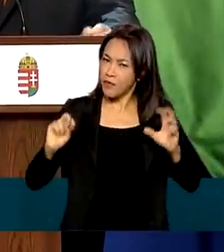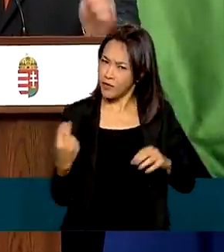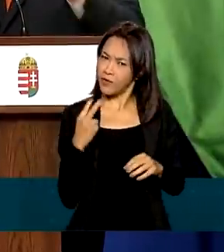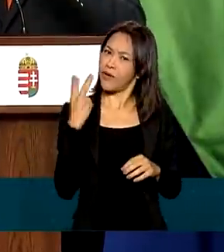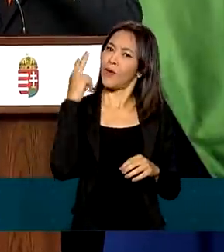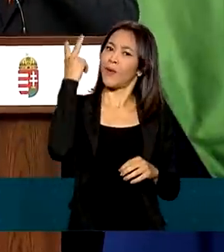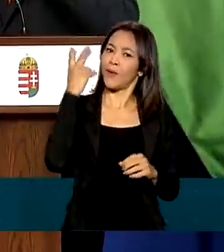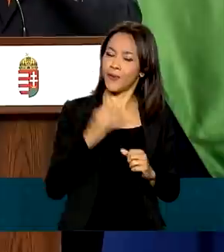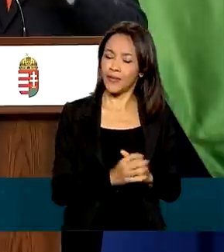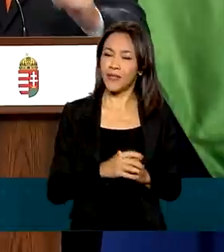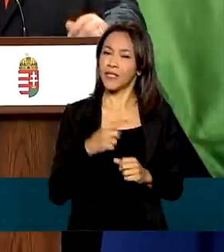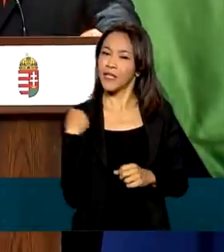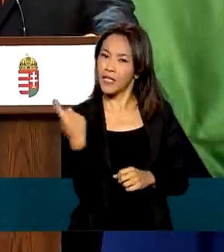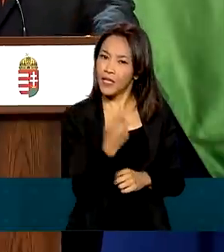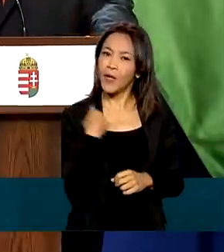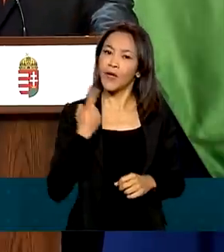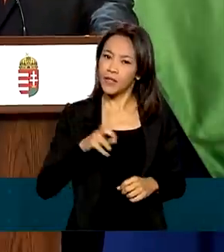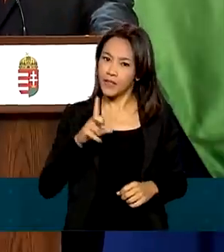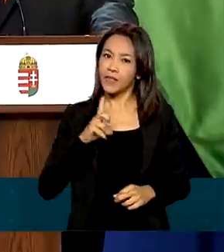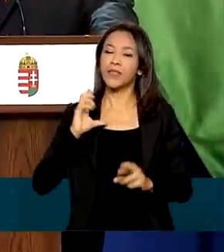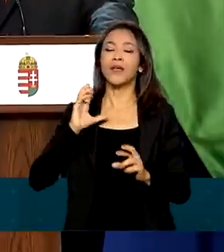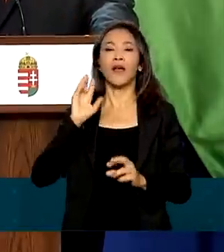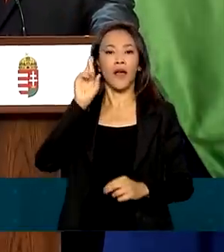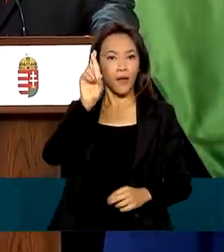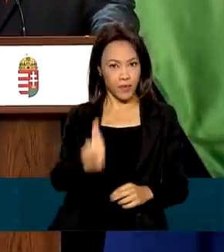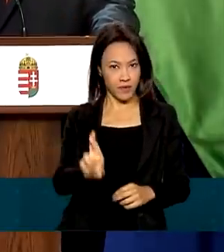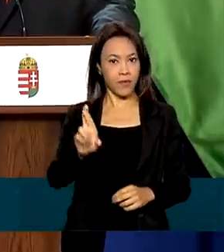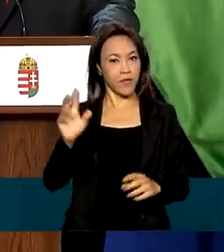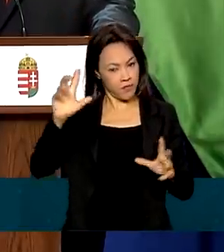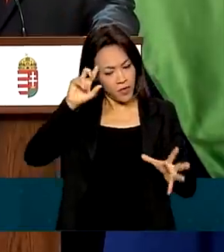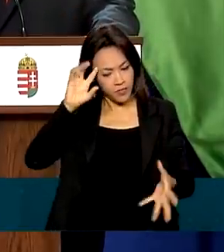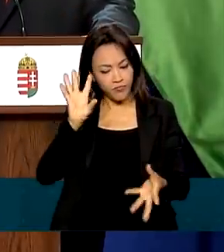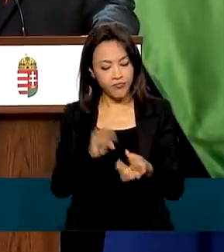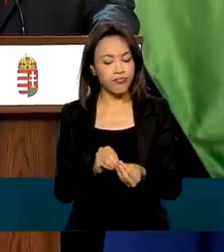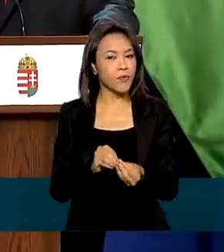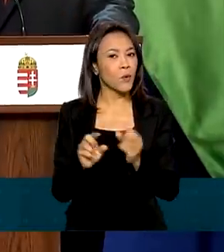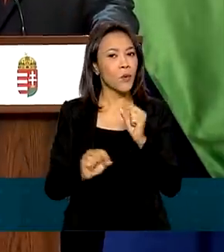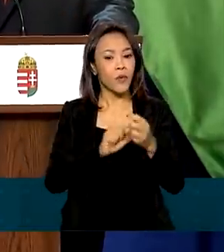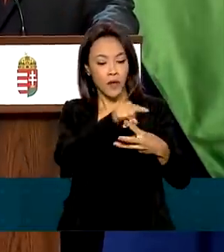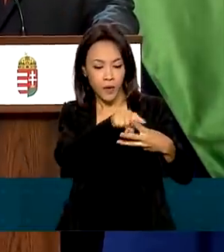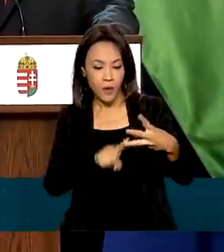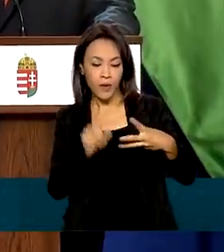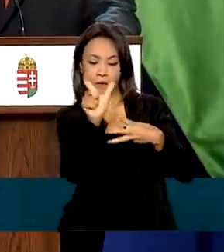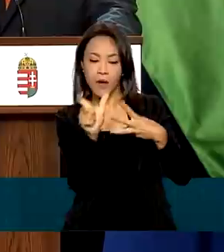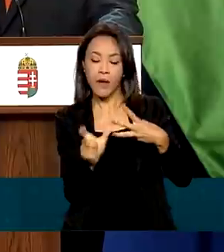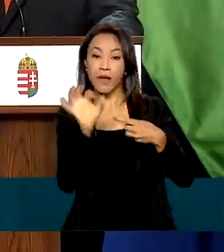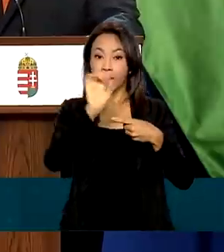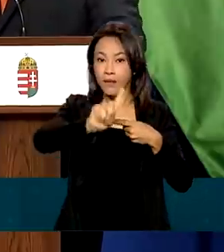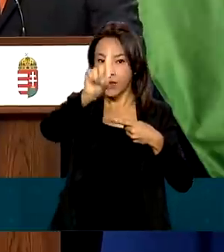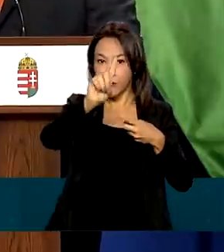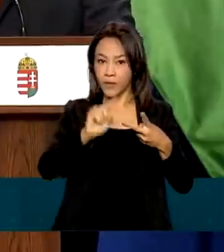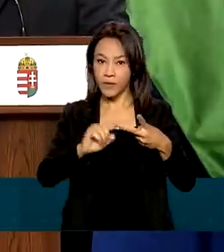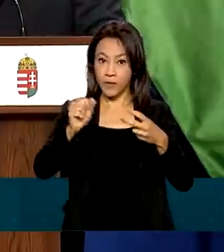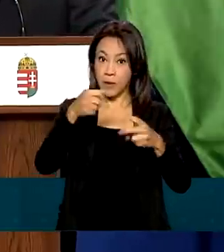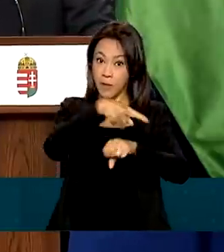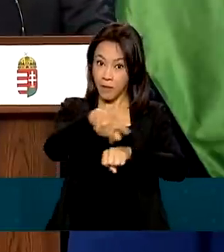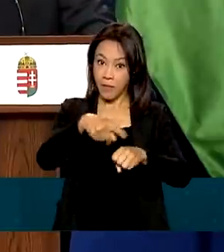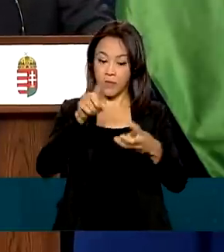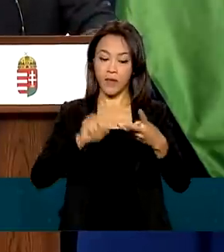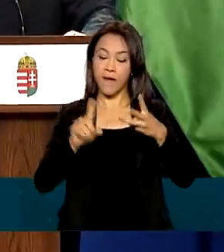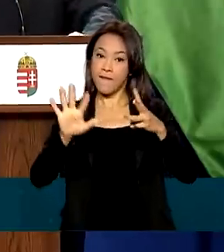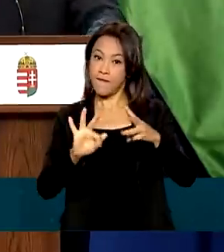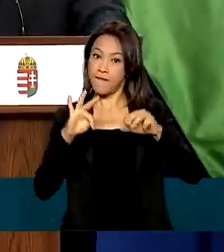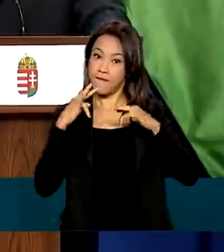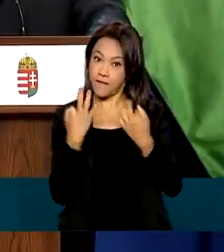que nós representamos, que podem ser resumidos em quatro palavras. Deus, pátria, família